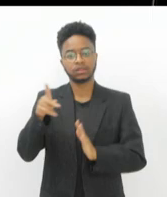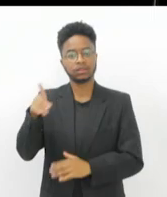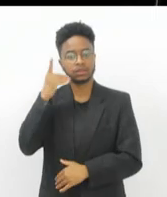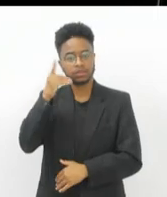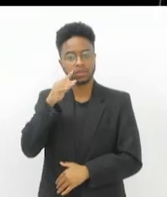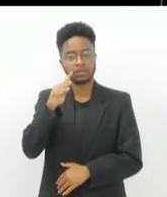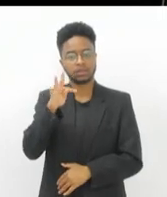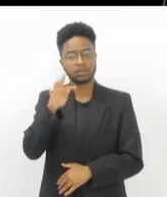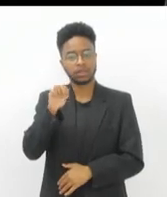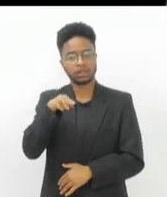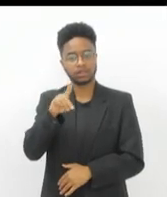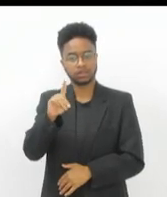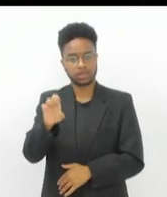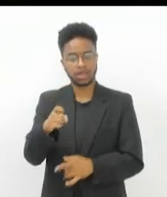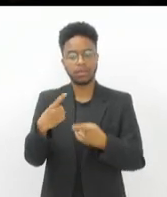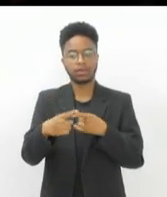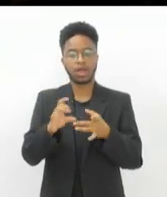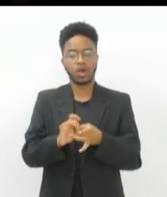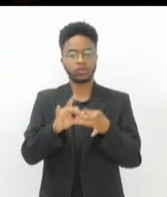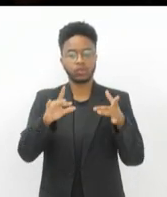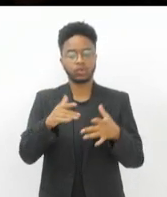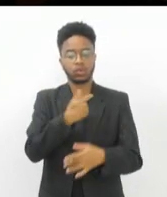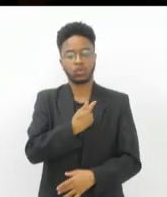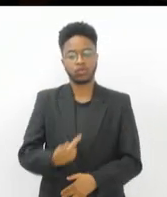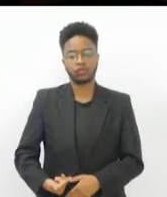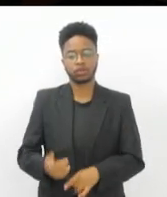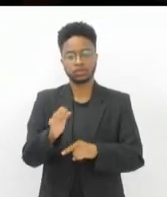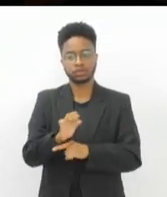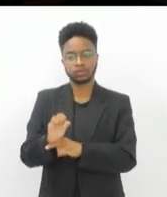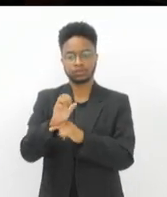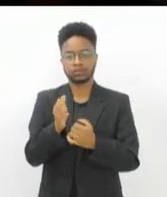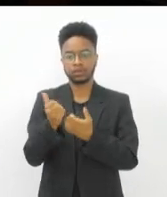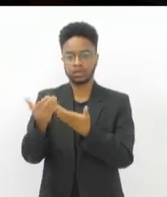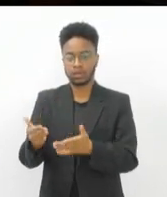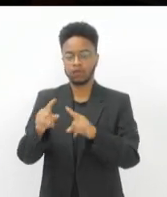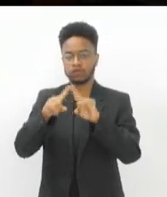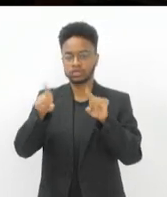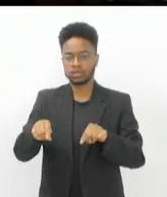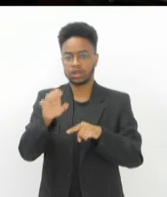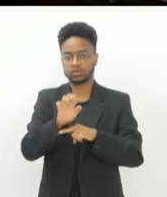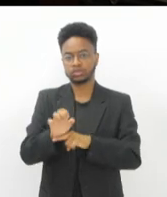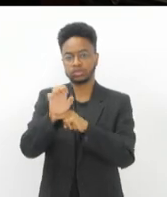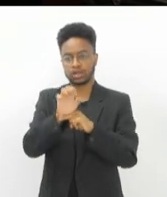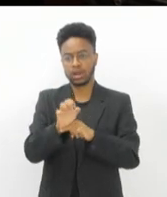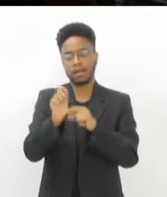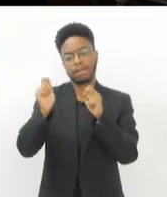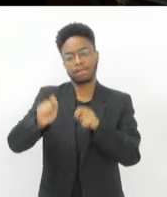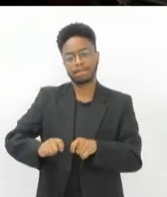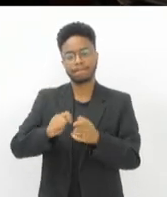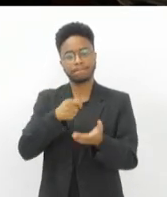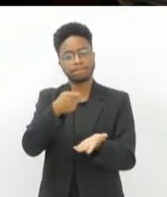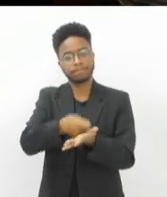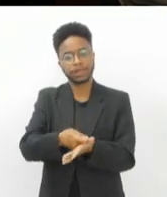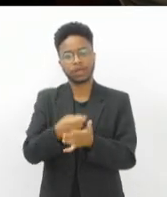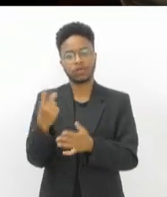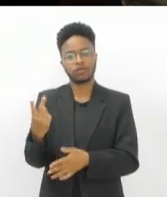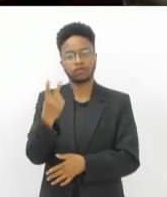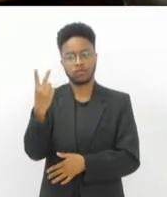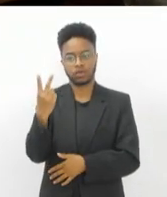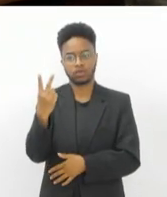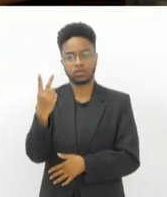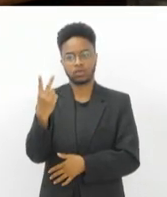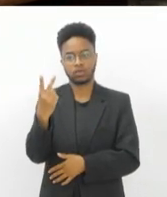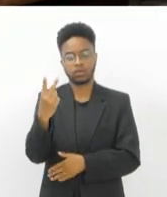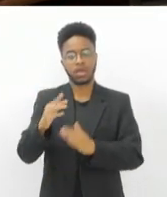Tandie Vieira, que autoriza o governo do Estado a conceder aos servidores estaduais a possibilidade de pagamento do valor do imóvel